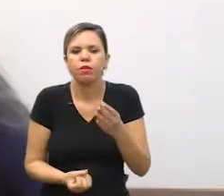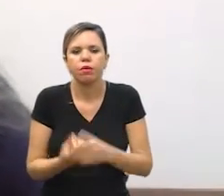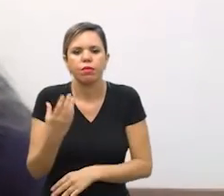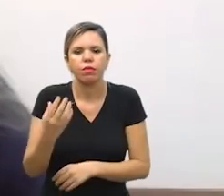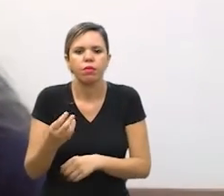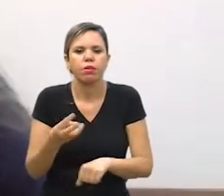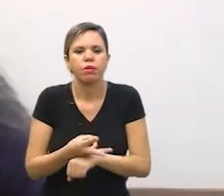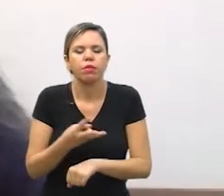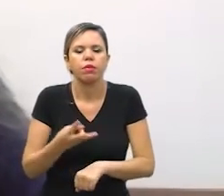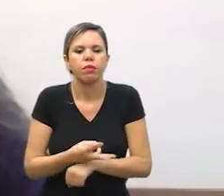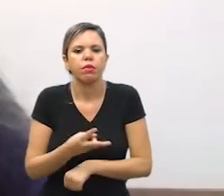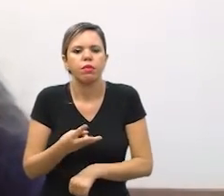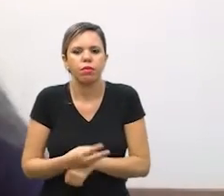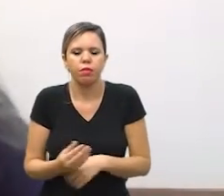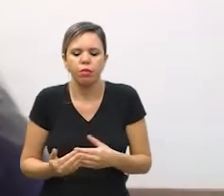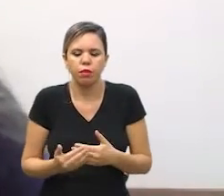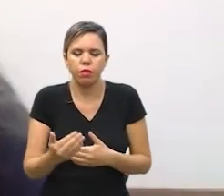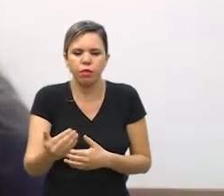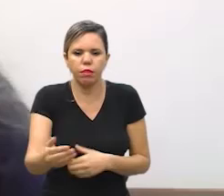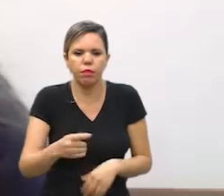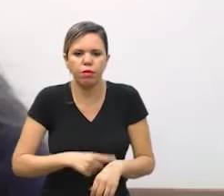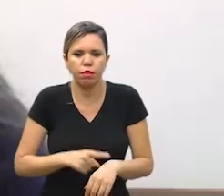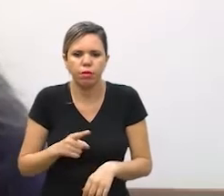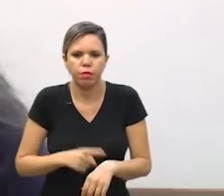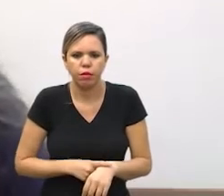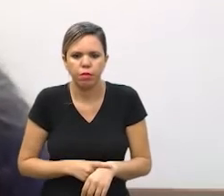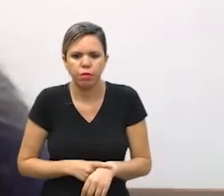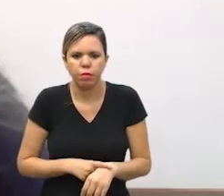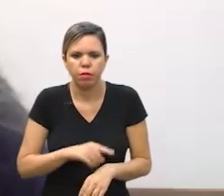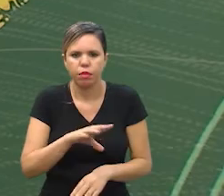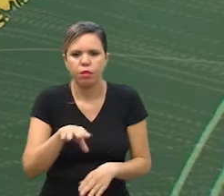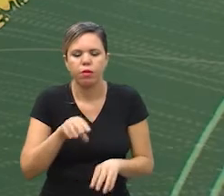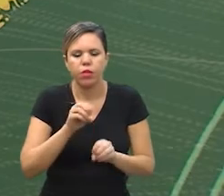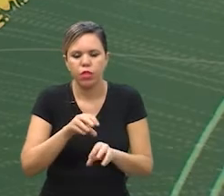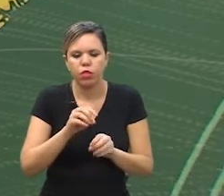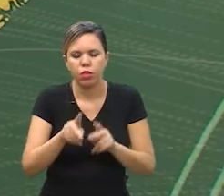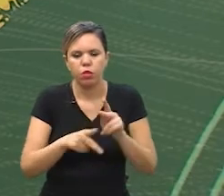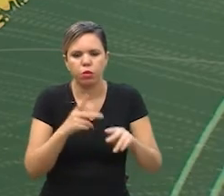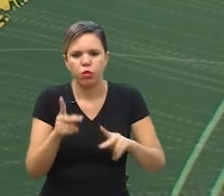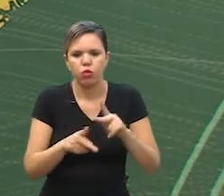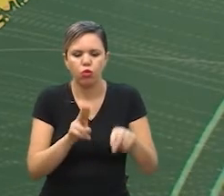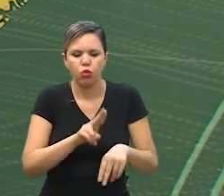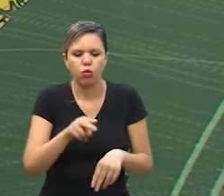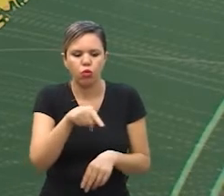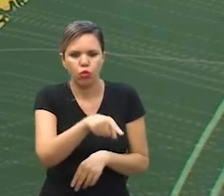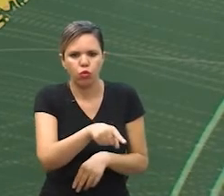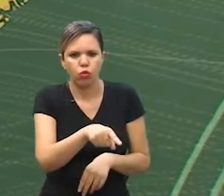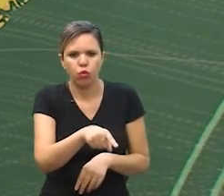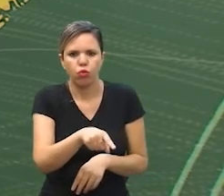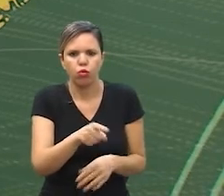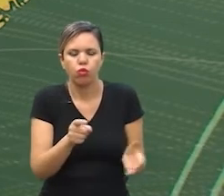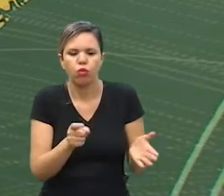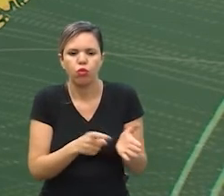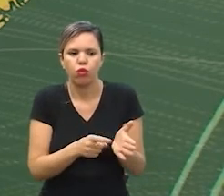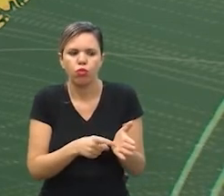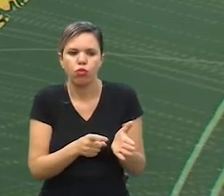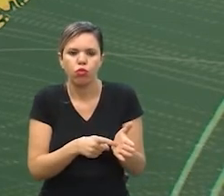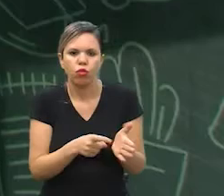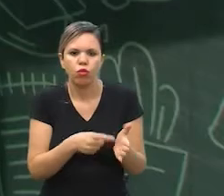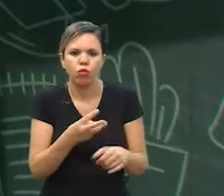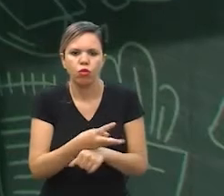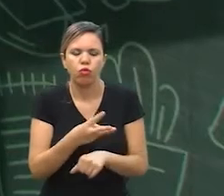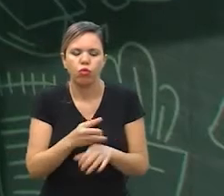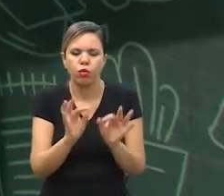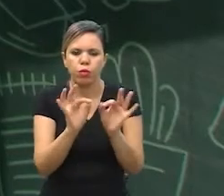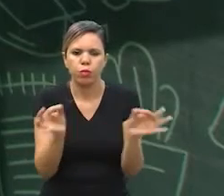acontece pelo whatsapp e a partir deste momento a gente ensina o paciente como a usar ele recebe um link pelo whatsapp muito simples